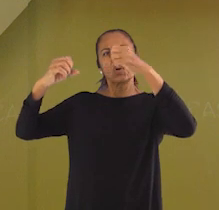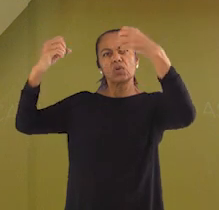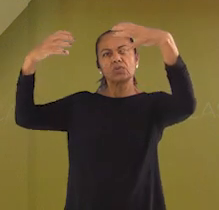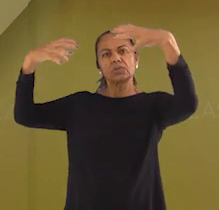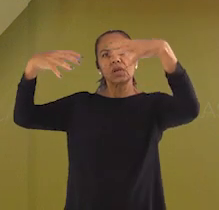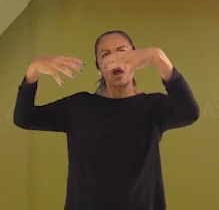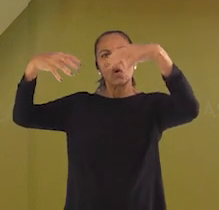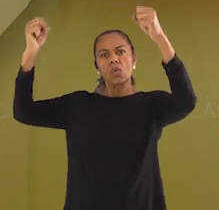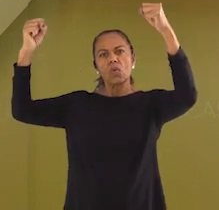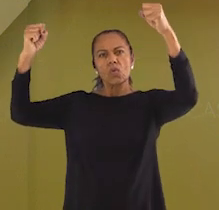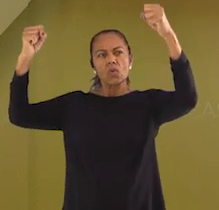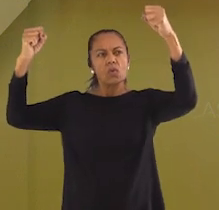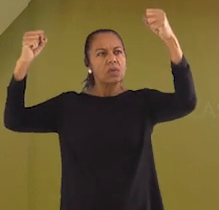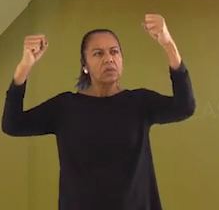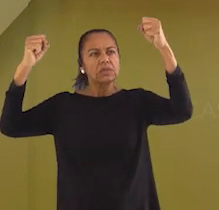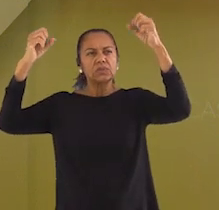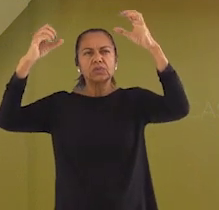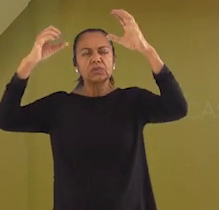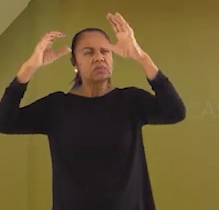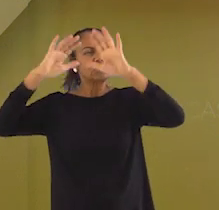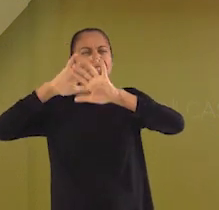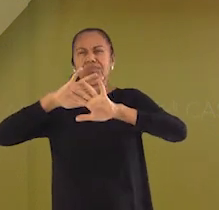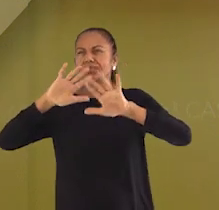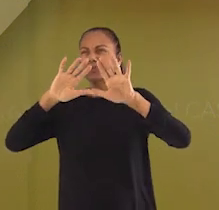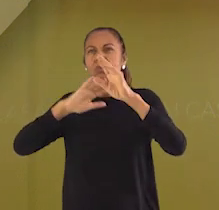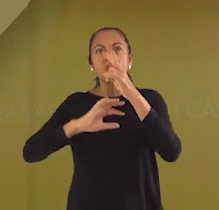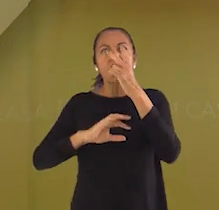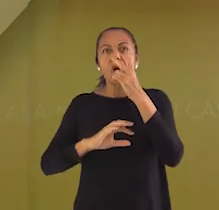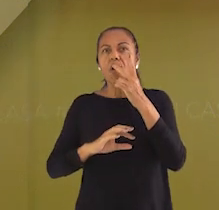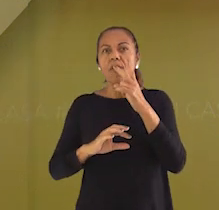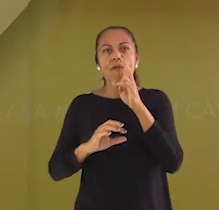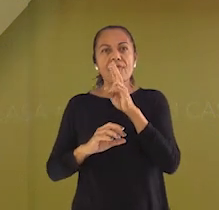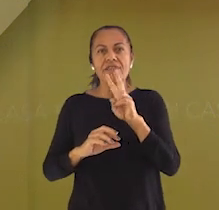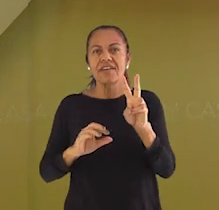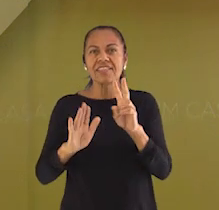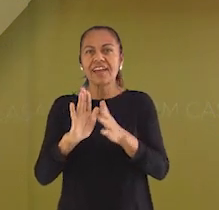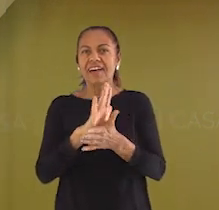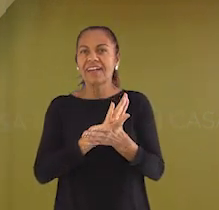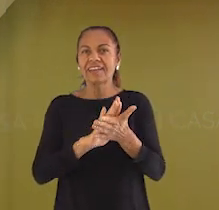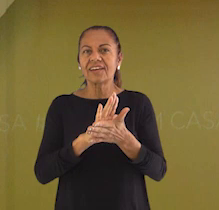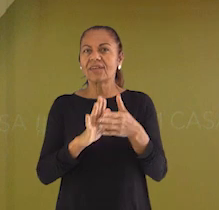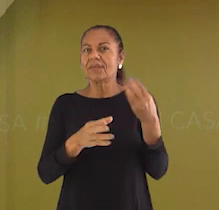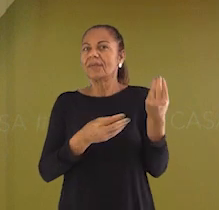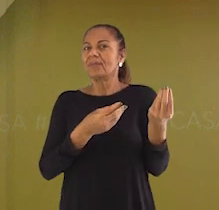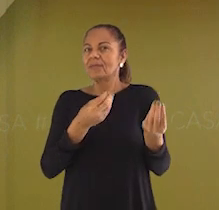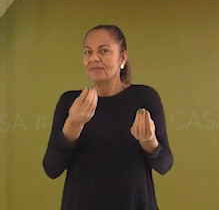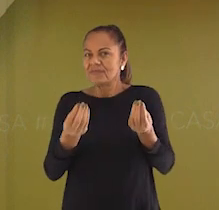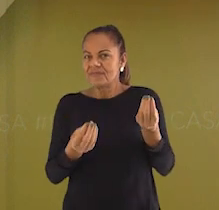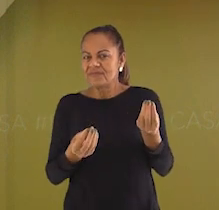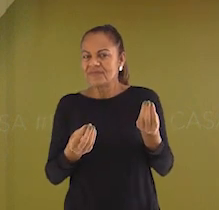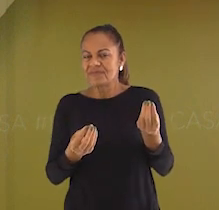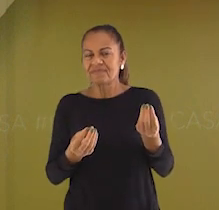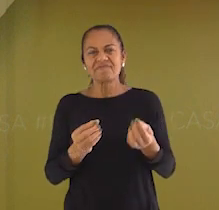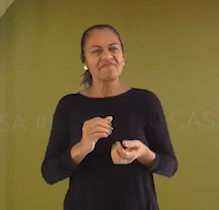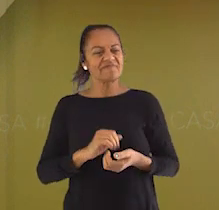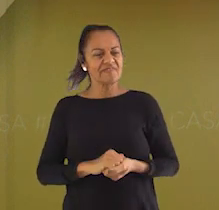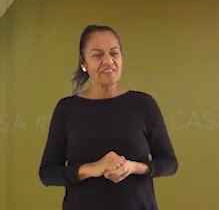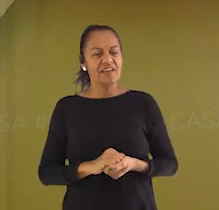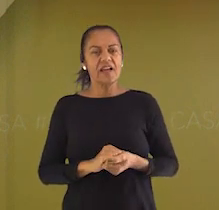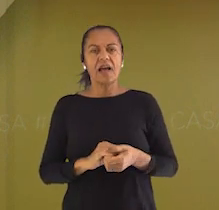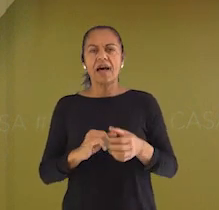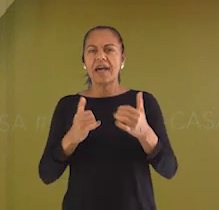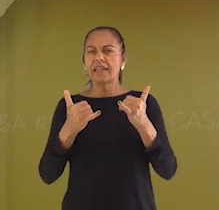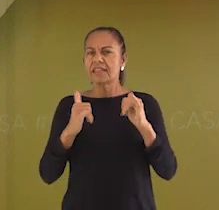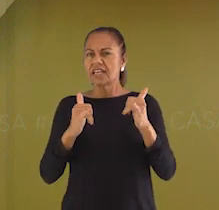isso, percebemos a dependência que temos da energia elétrica. Mas, será que a energia elétrica